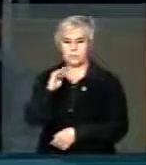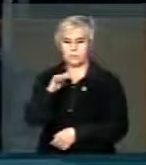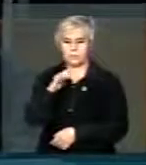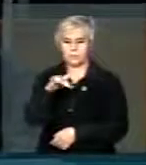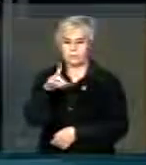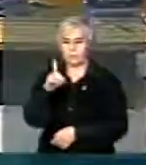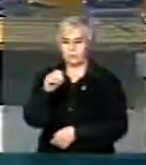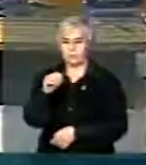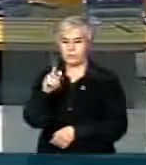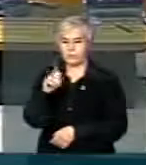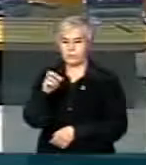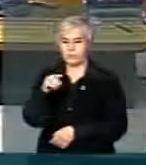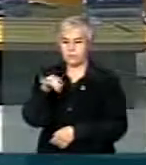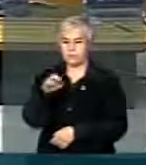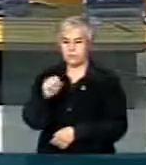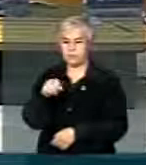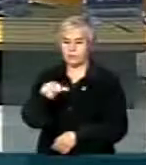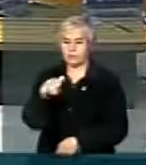minuto.